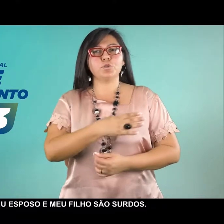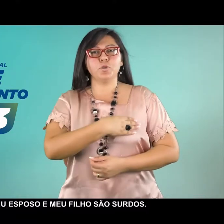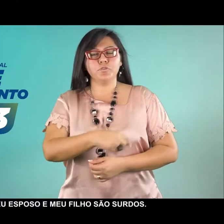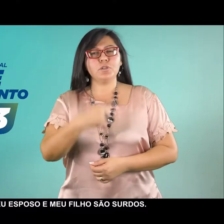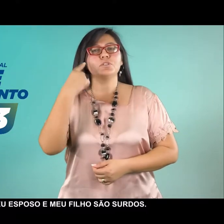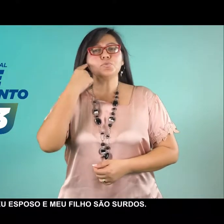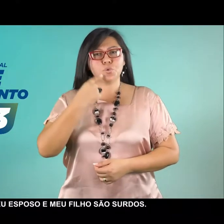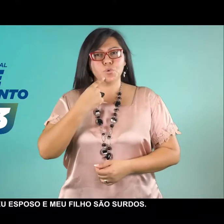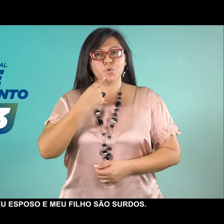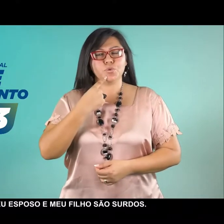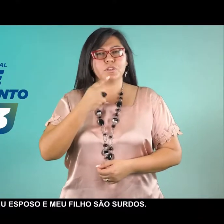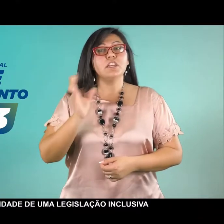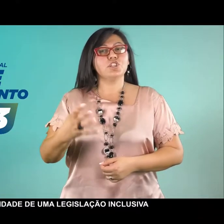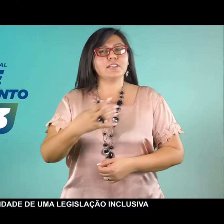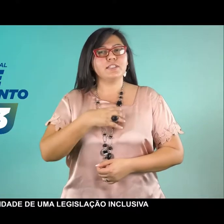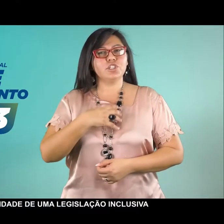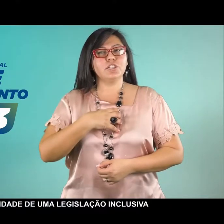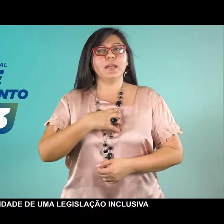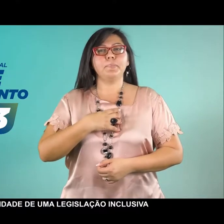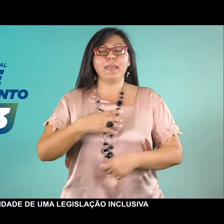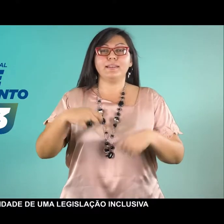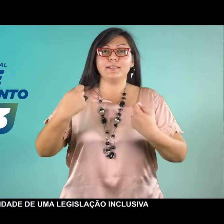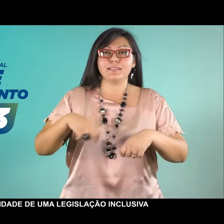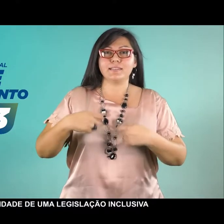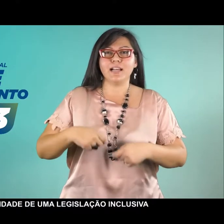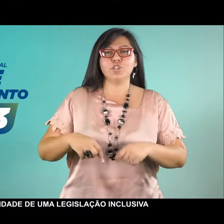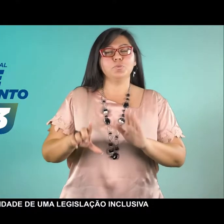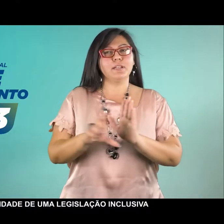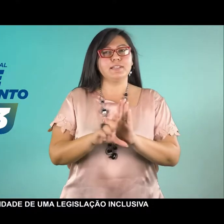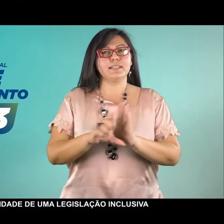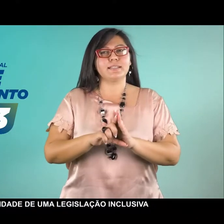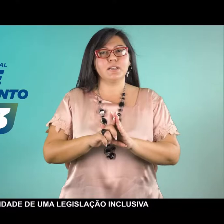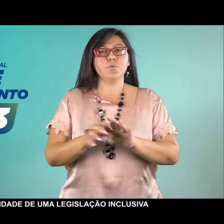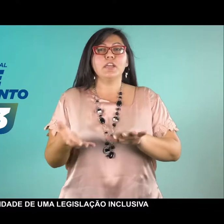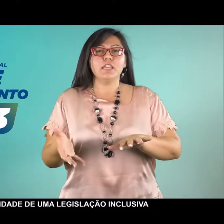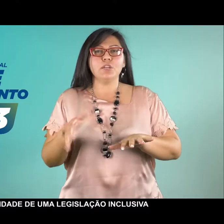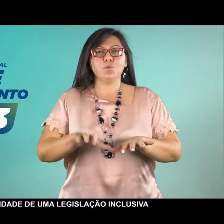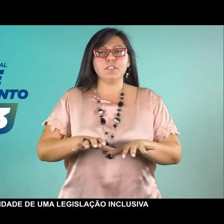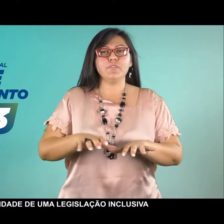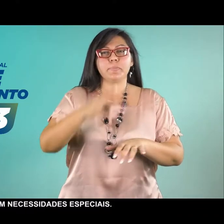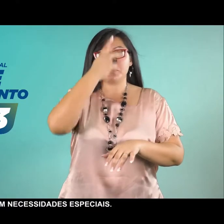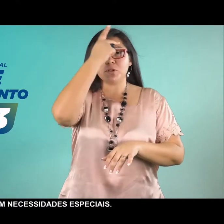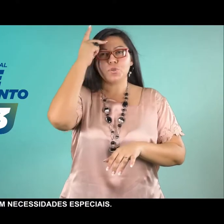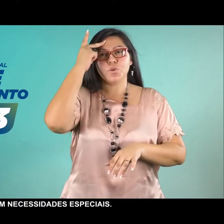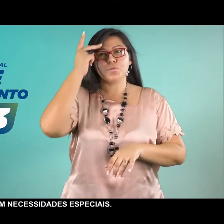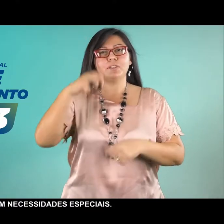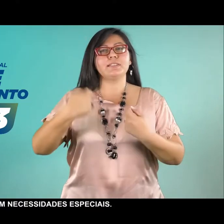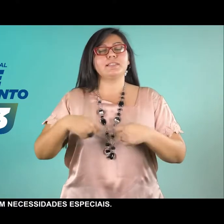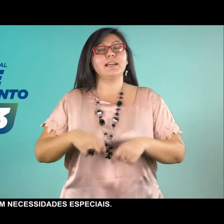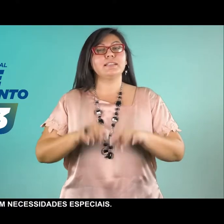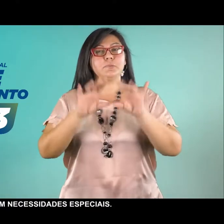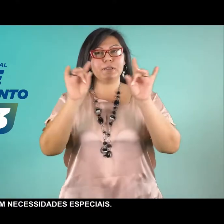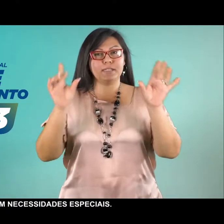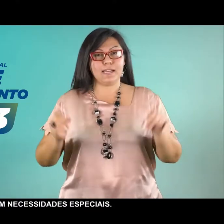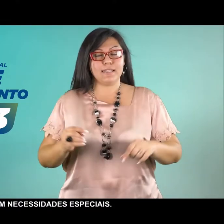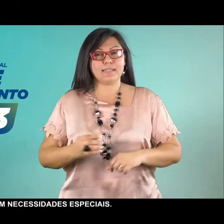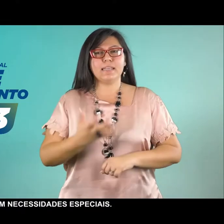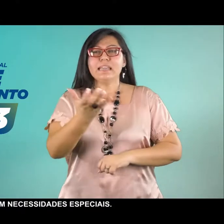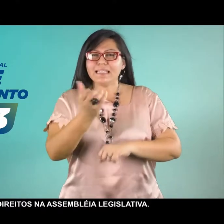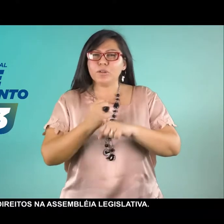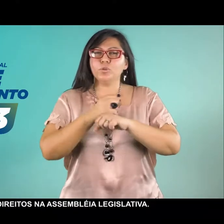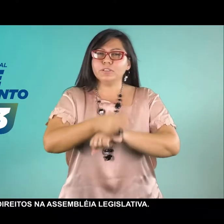Meu esposo e meu filho são surdos. Já senti na pele a necessidade de uma legislação inclusiva para as pessoas com necessidades